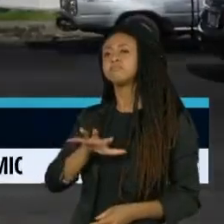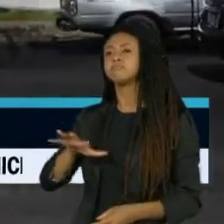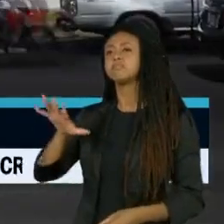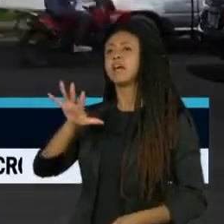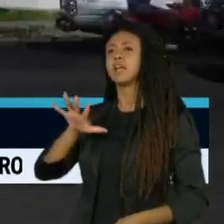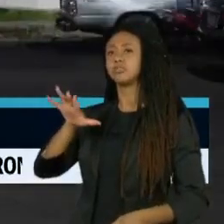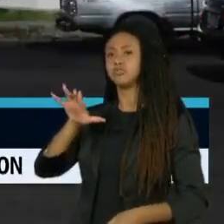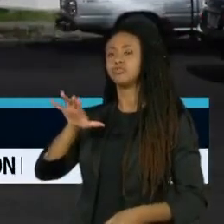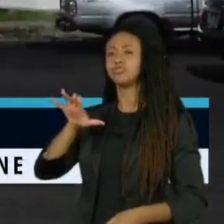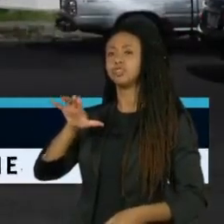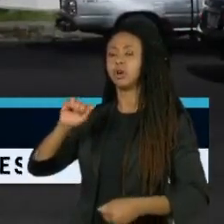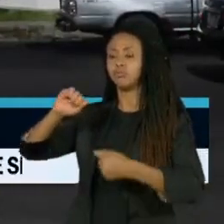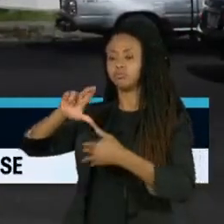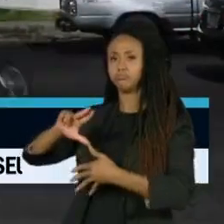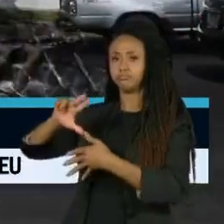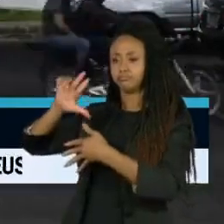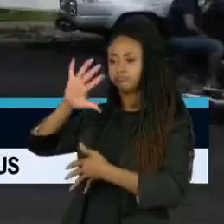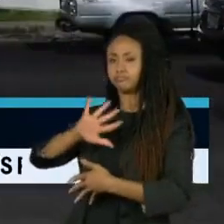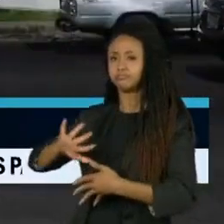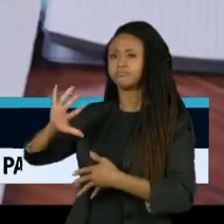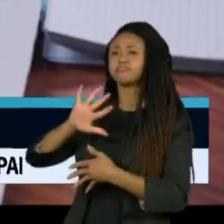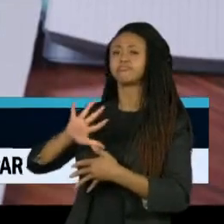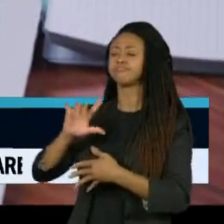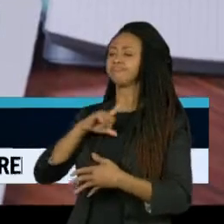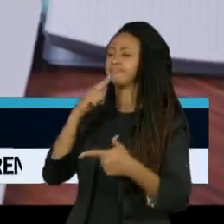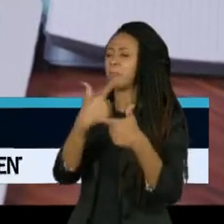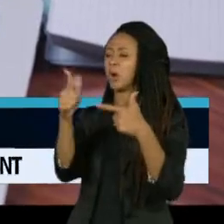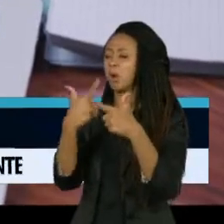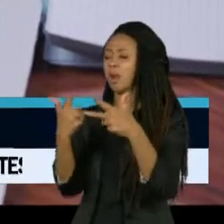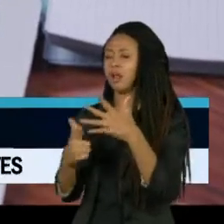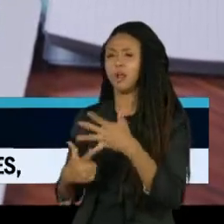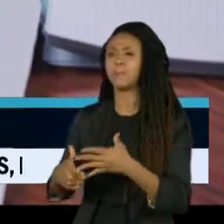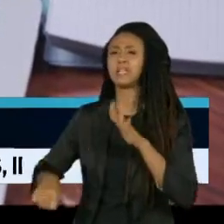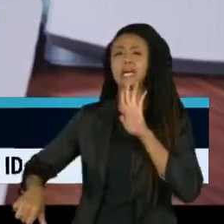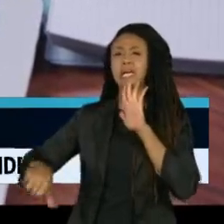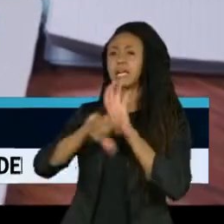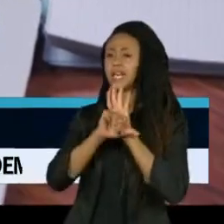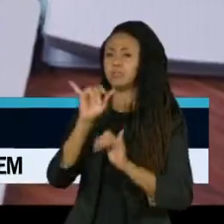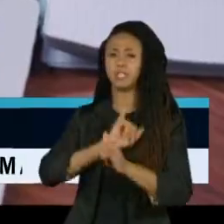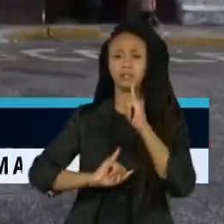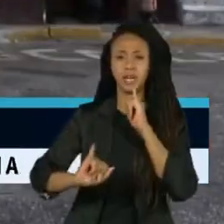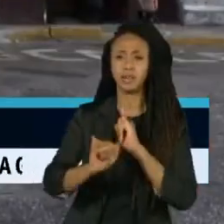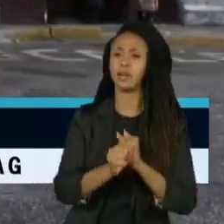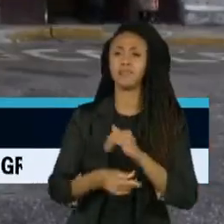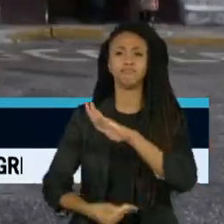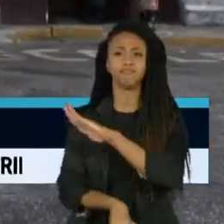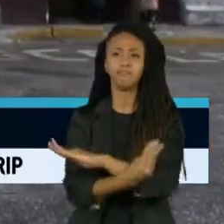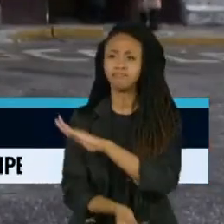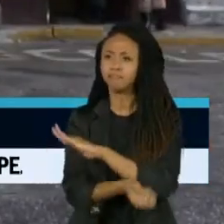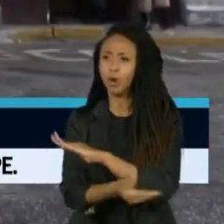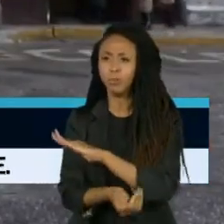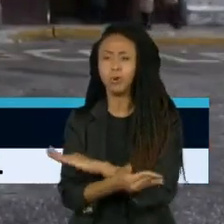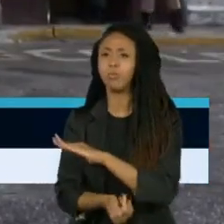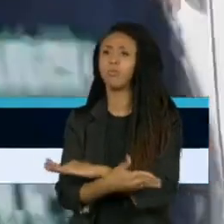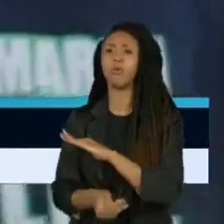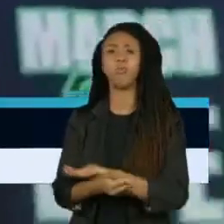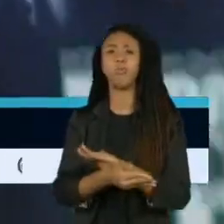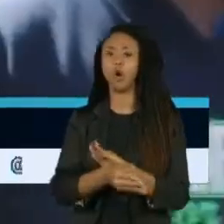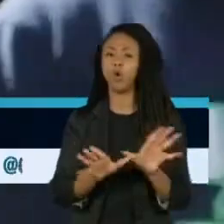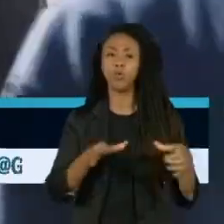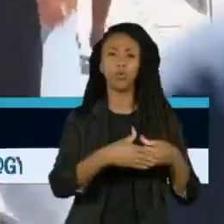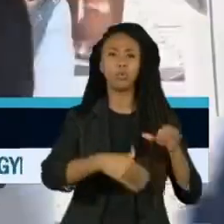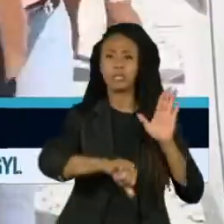continente americano, uma longa lista de problemas. Crimes cibernéticos em alta, corrupção e ação de grupos criminosos,